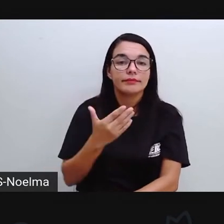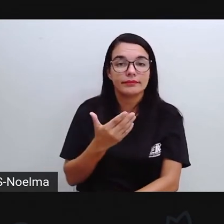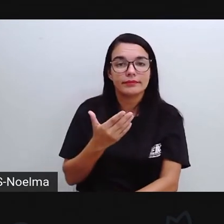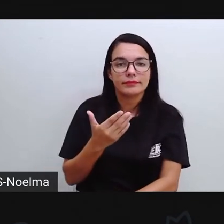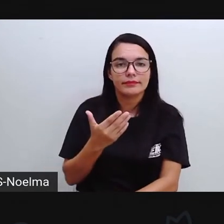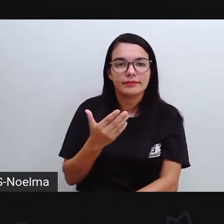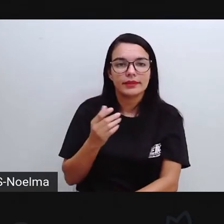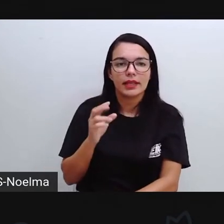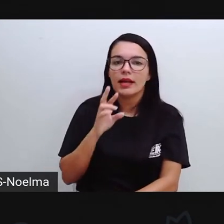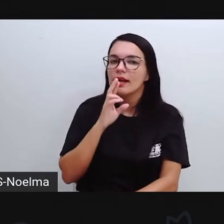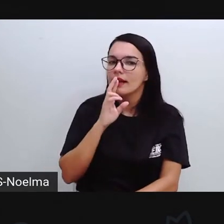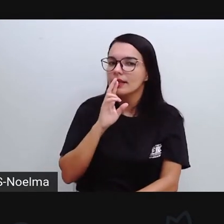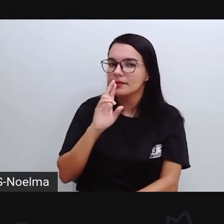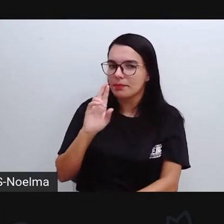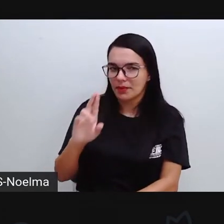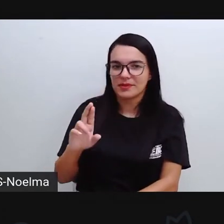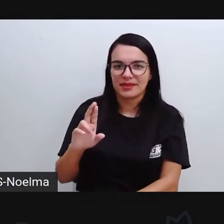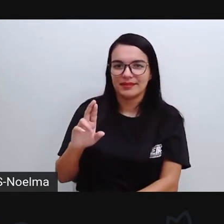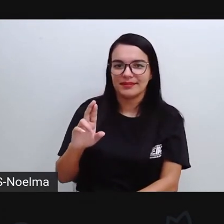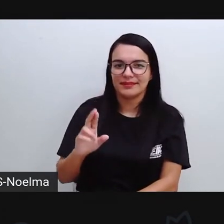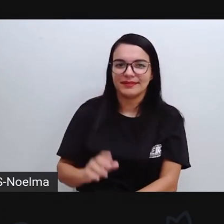de resposta. Certo?